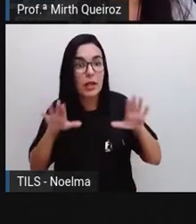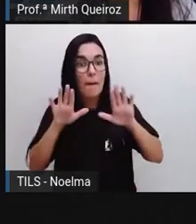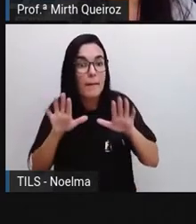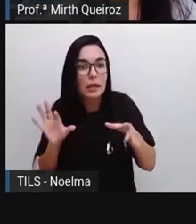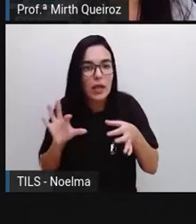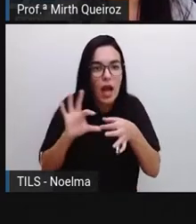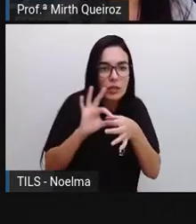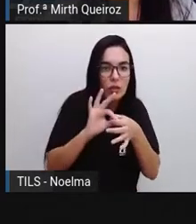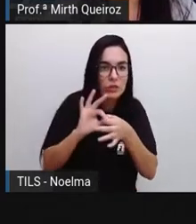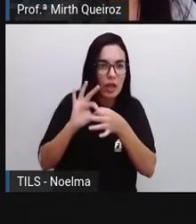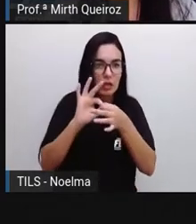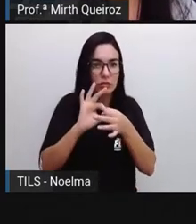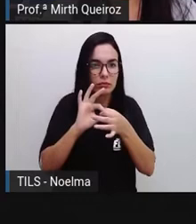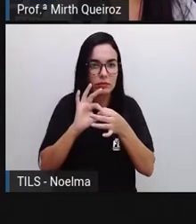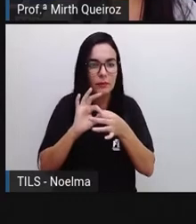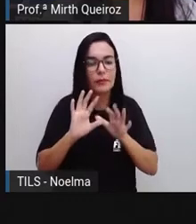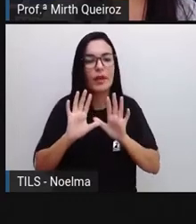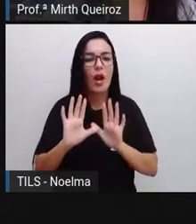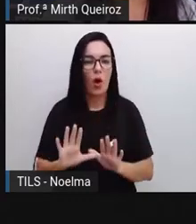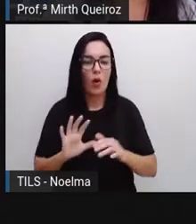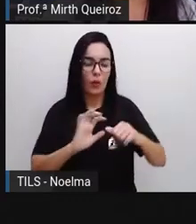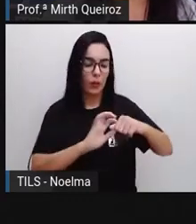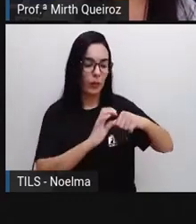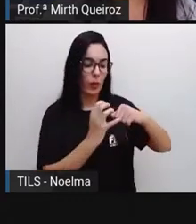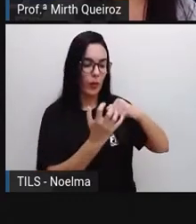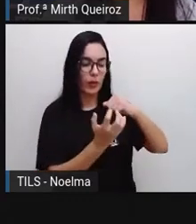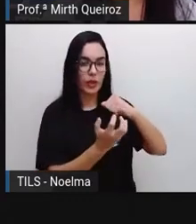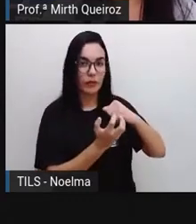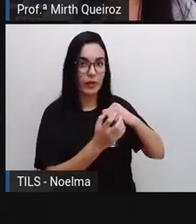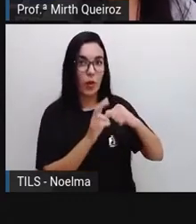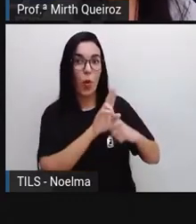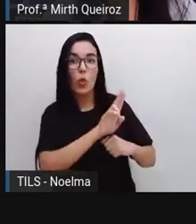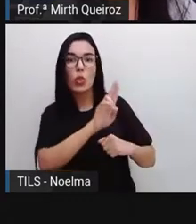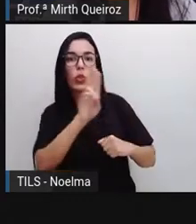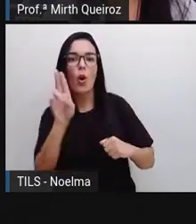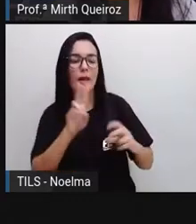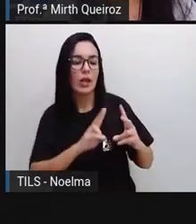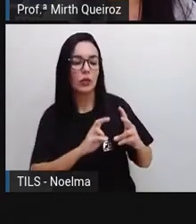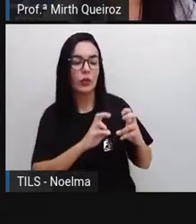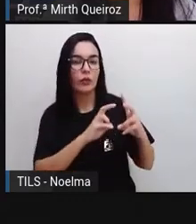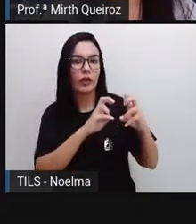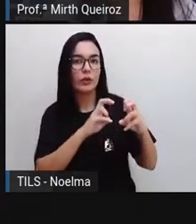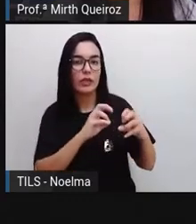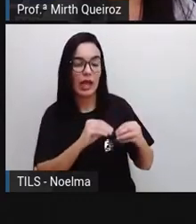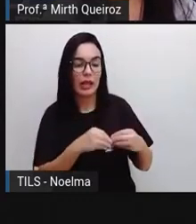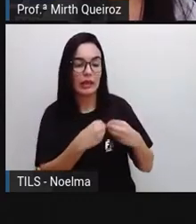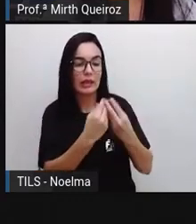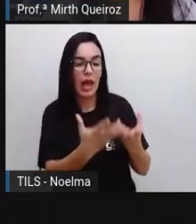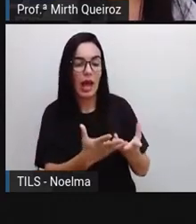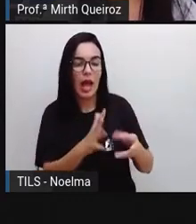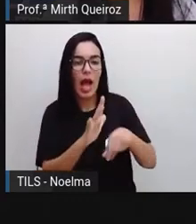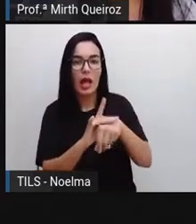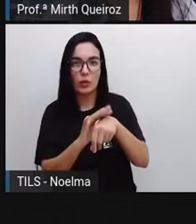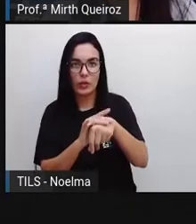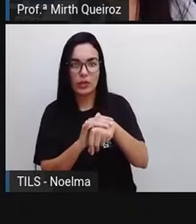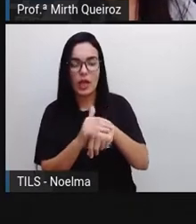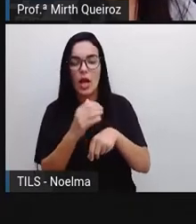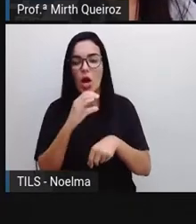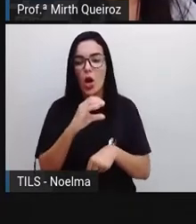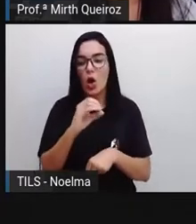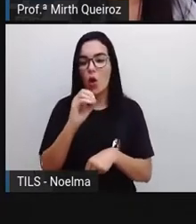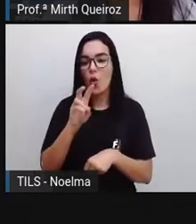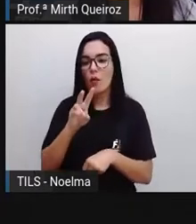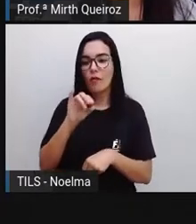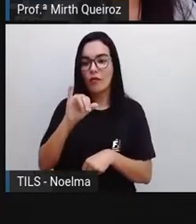porém, que estão associadas. Coronavírus é o nome do vírus que causa a doença. Covid-19